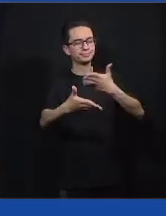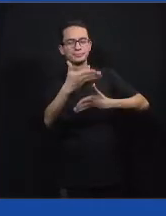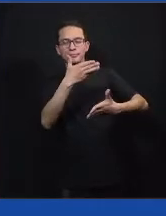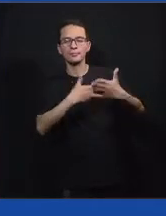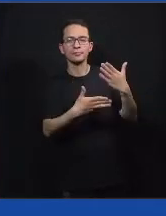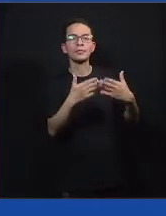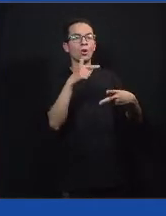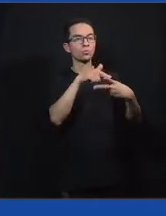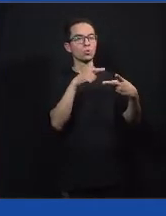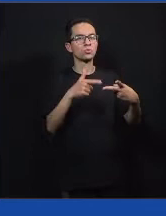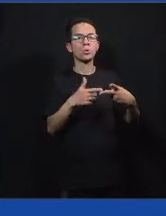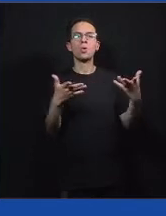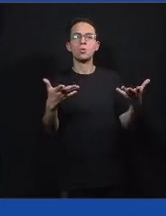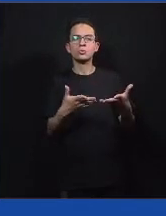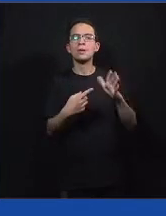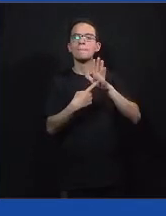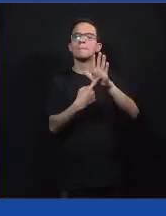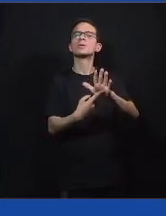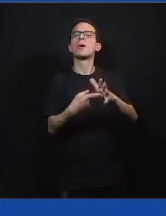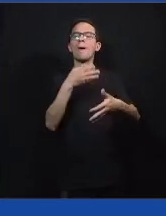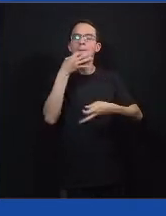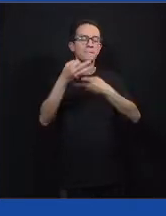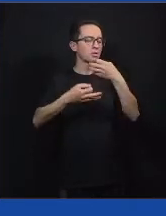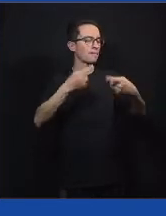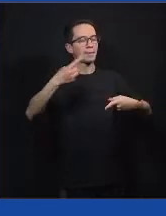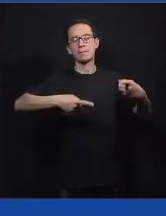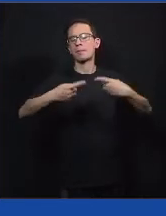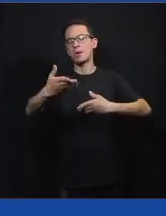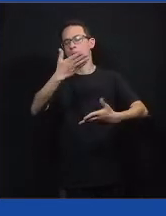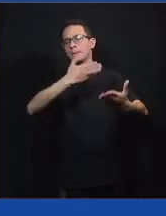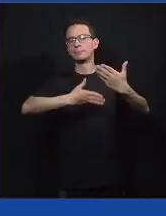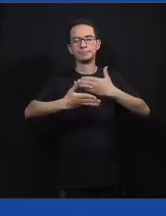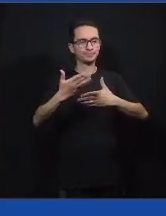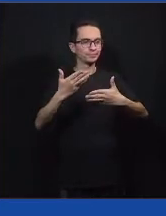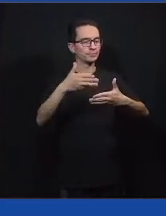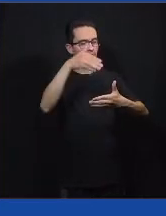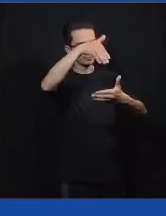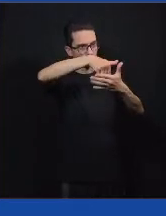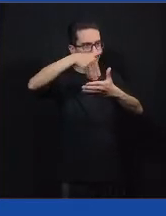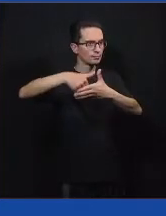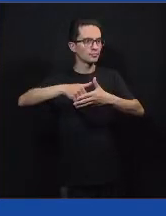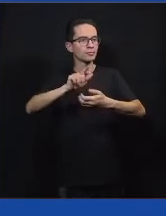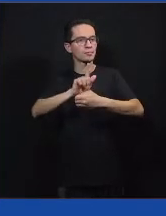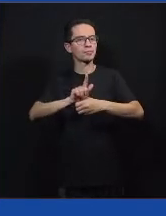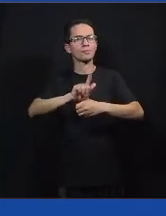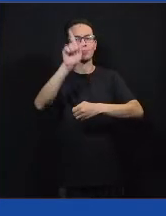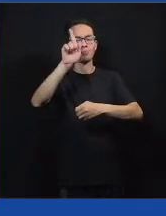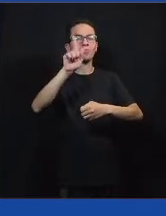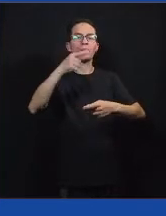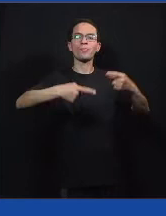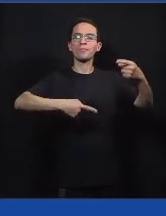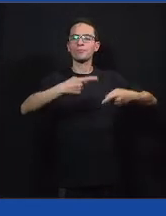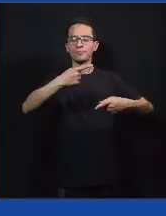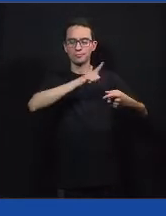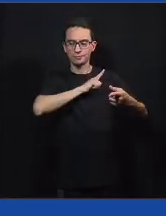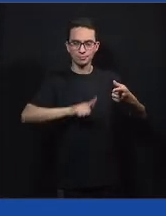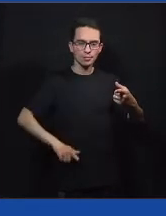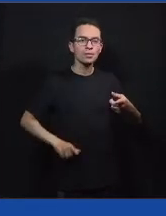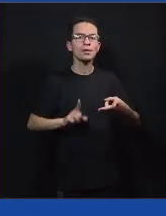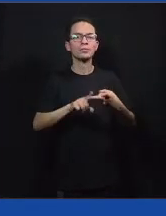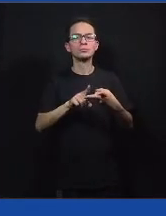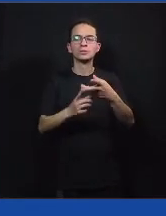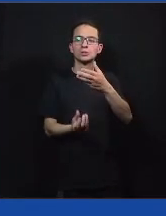discutir aqui hoje, que é a linha de fortalecimento da democracia e gestão pública e a outra linha de formação de lideranças para o desenvolvimento